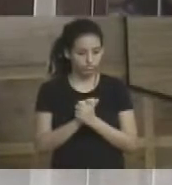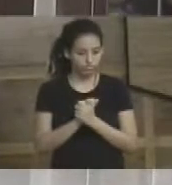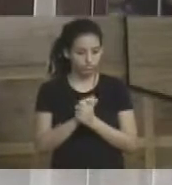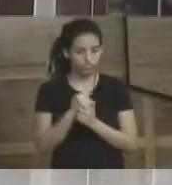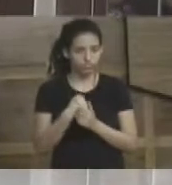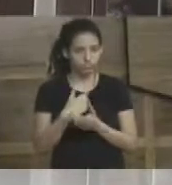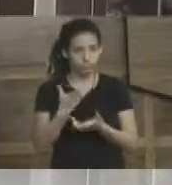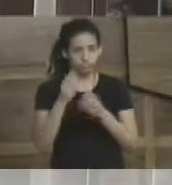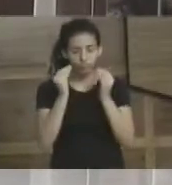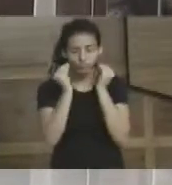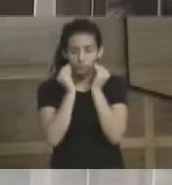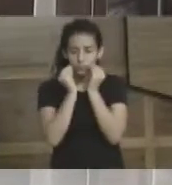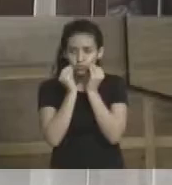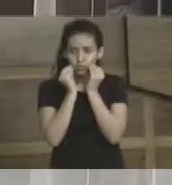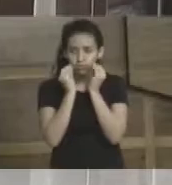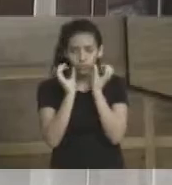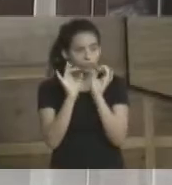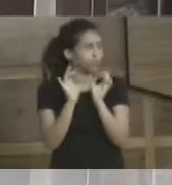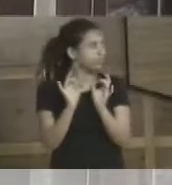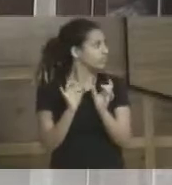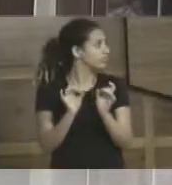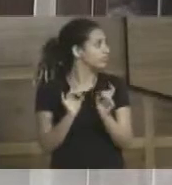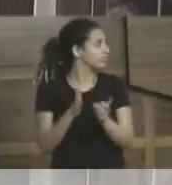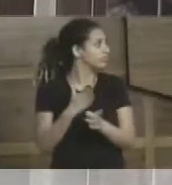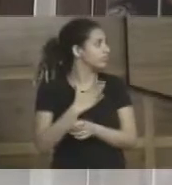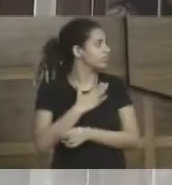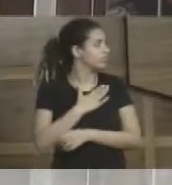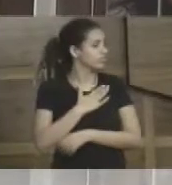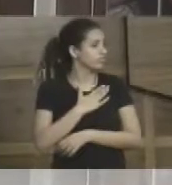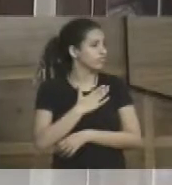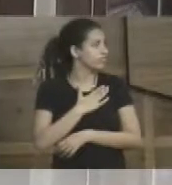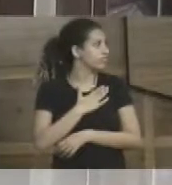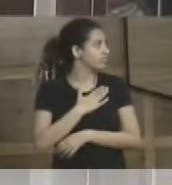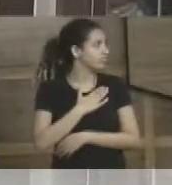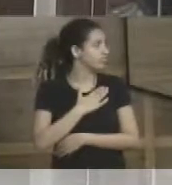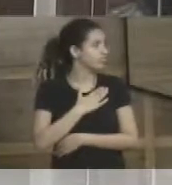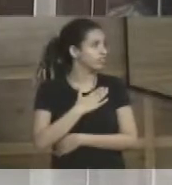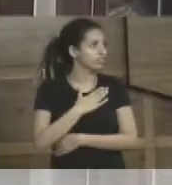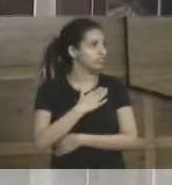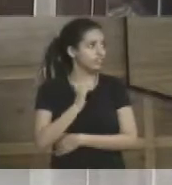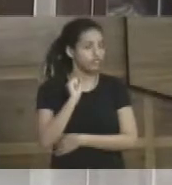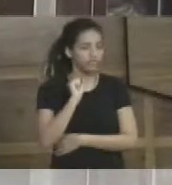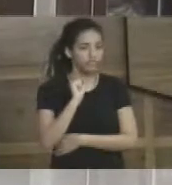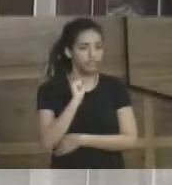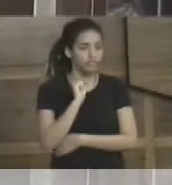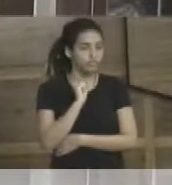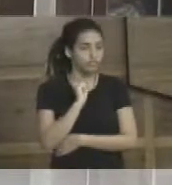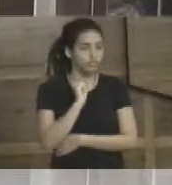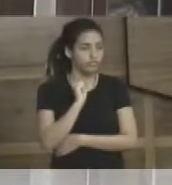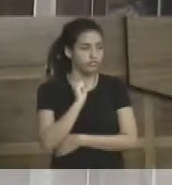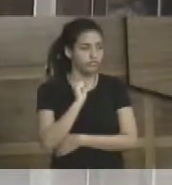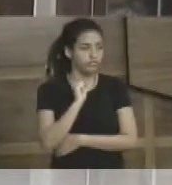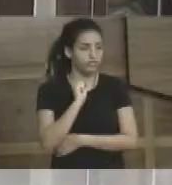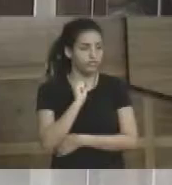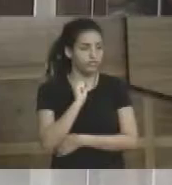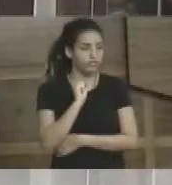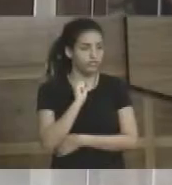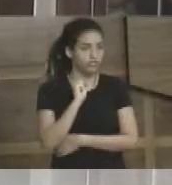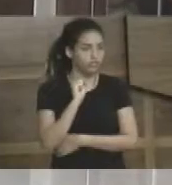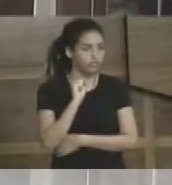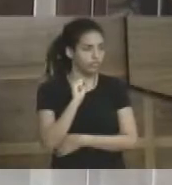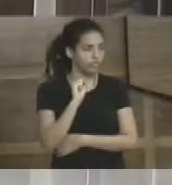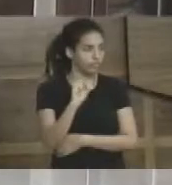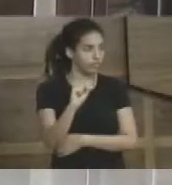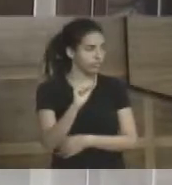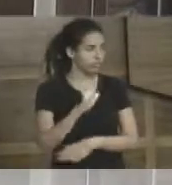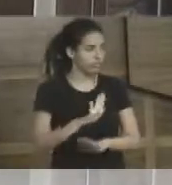quero deixar um beijo bem carinhoso para a minha sogra, o Eni Valverde, que cuidou dos seus 12 filhos, que